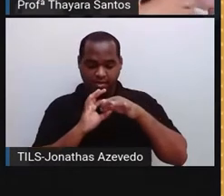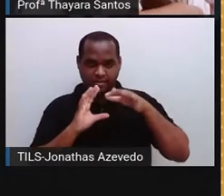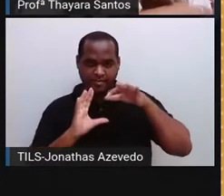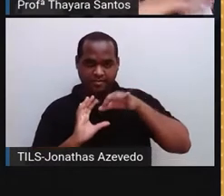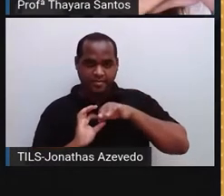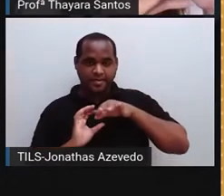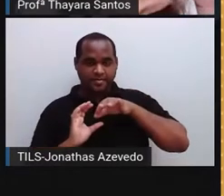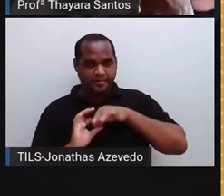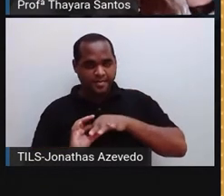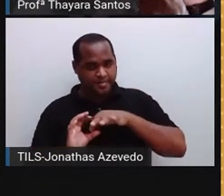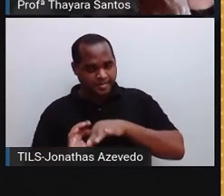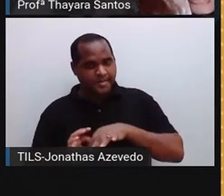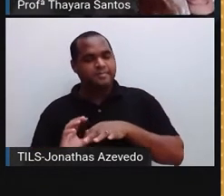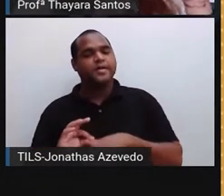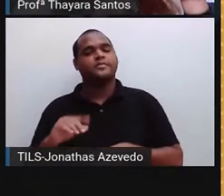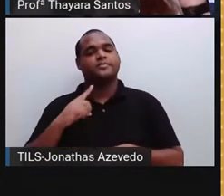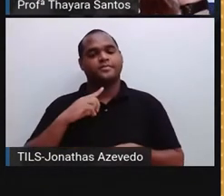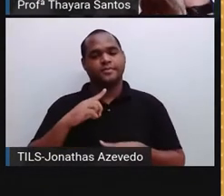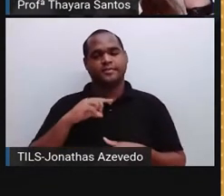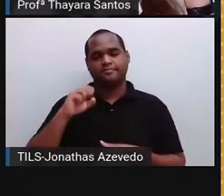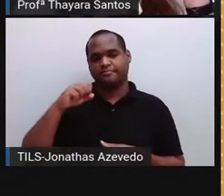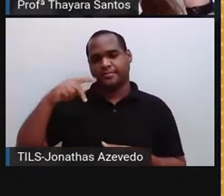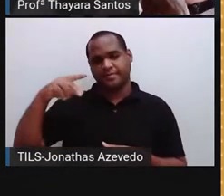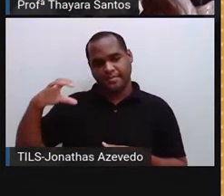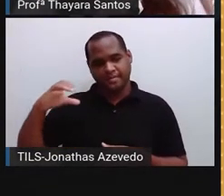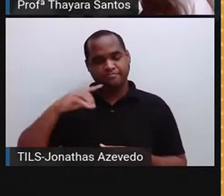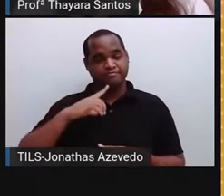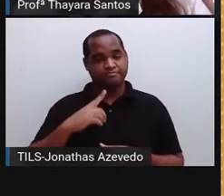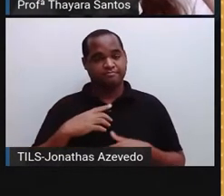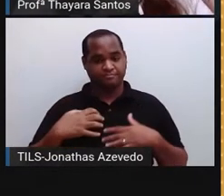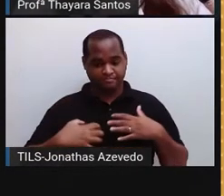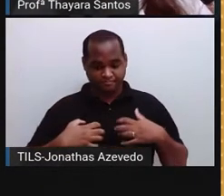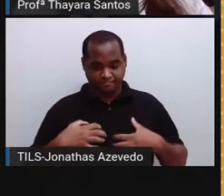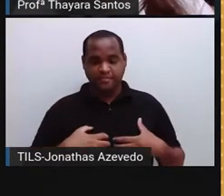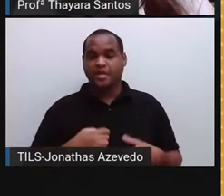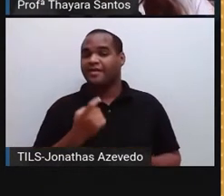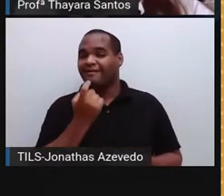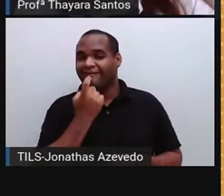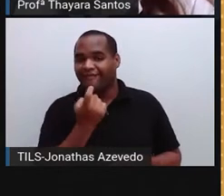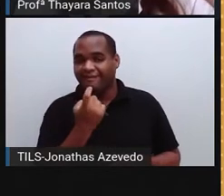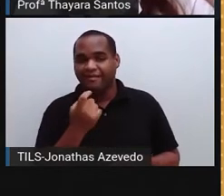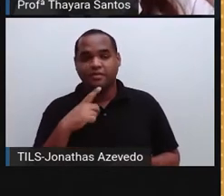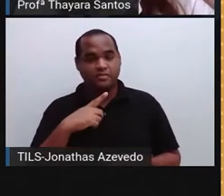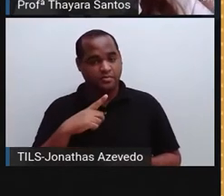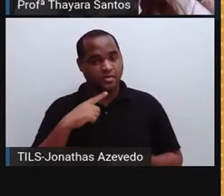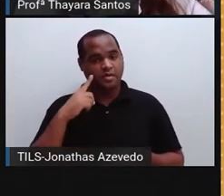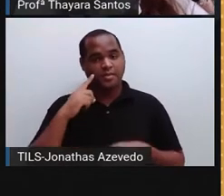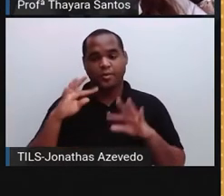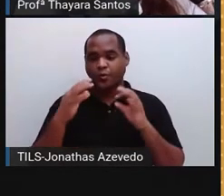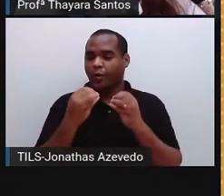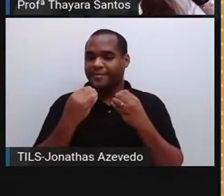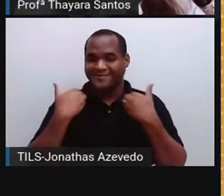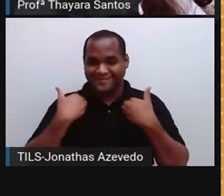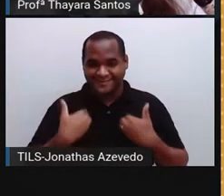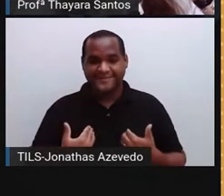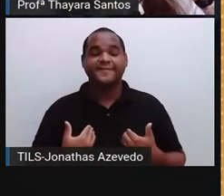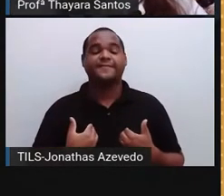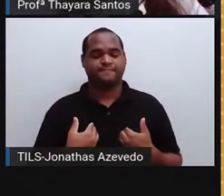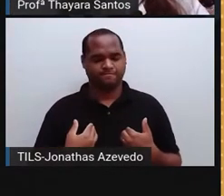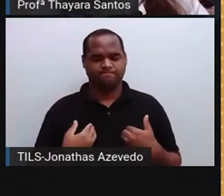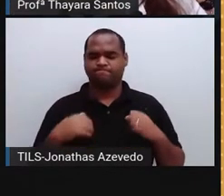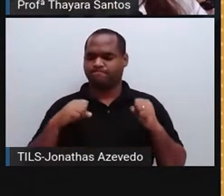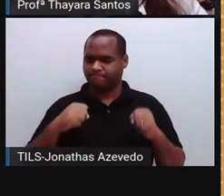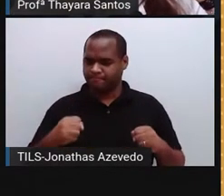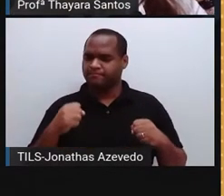central e vem para o sistema nervoso periférico. Então, o músculo e o osso que estão aqui no nosso esqueleto, eles vão executar